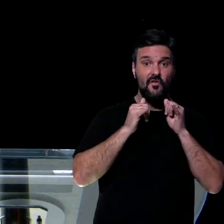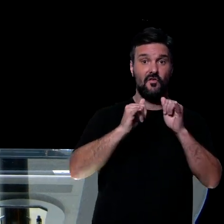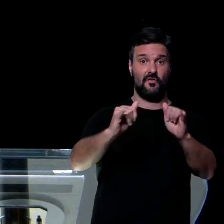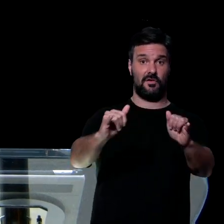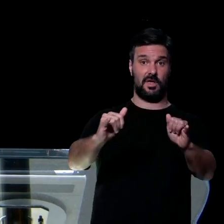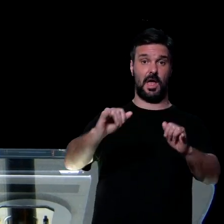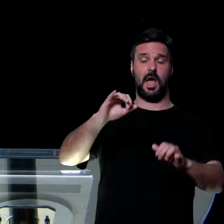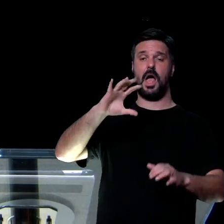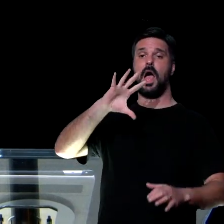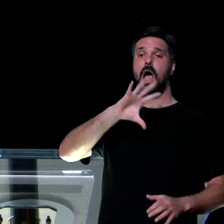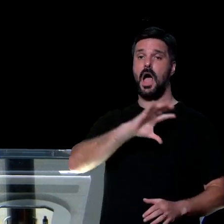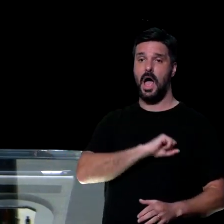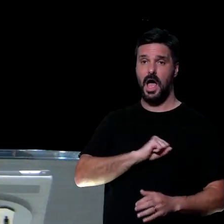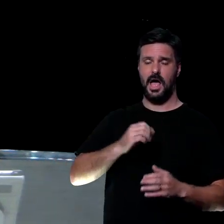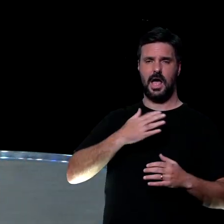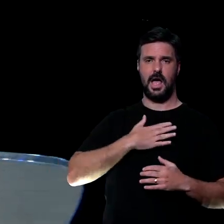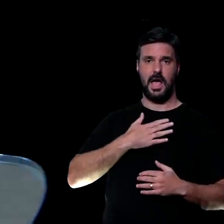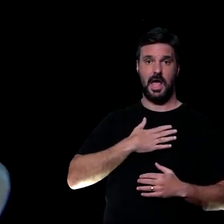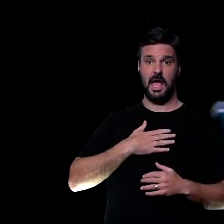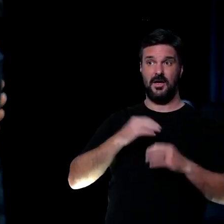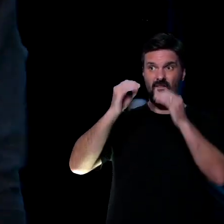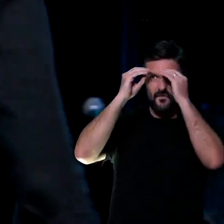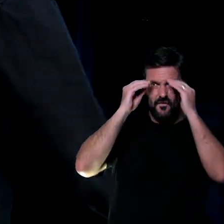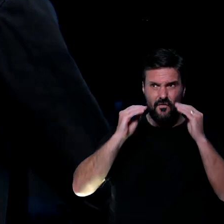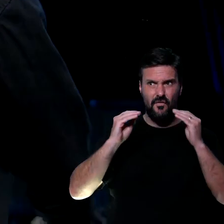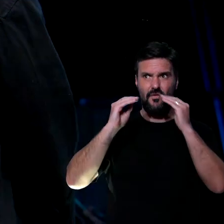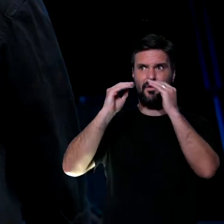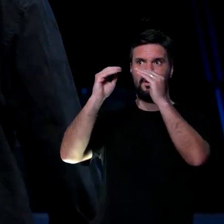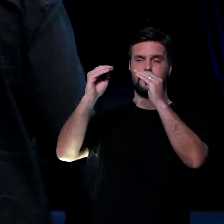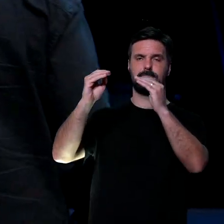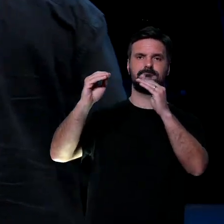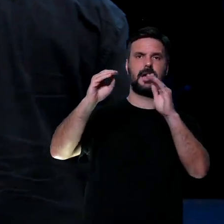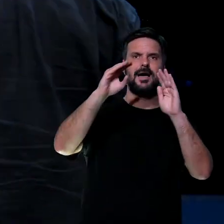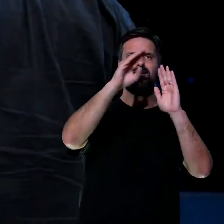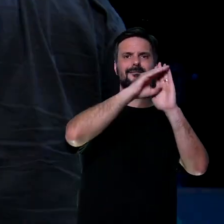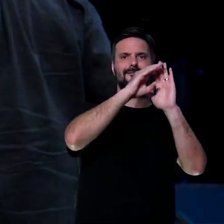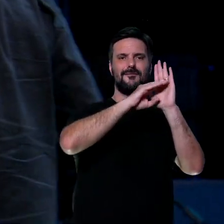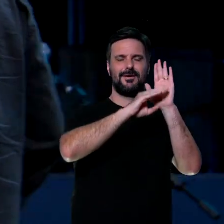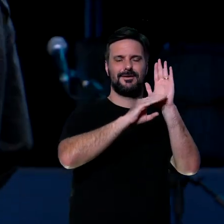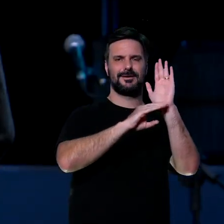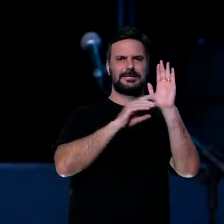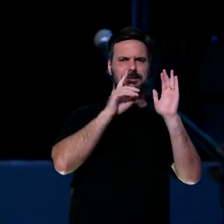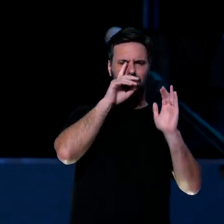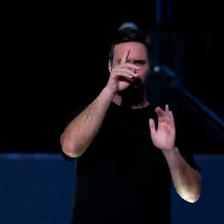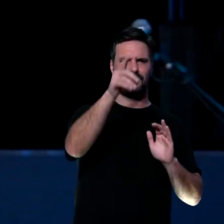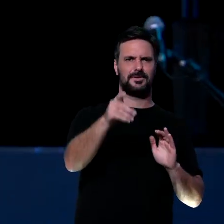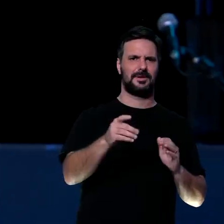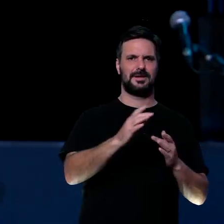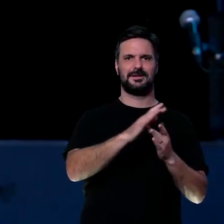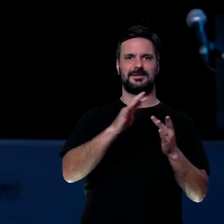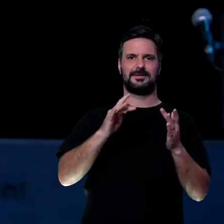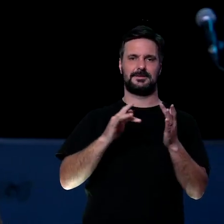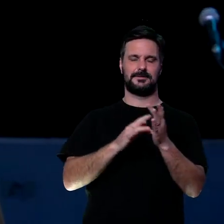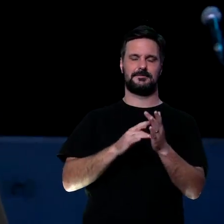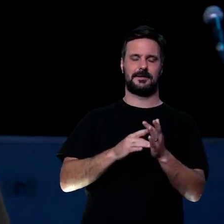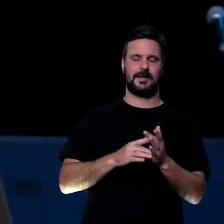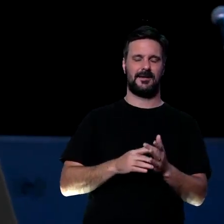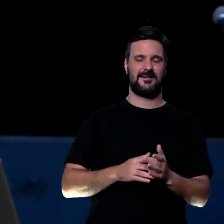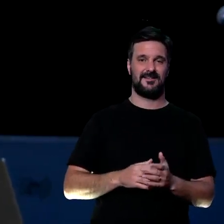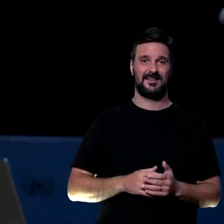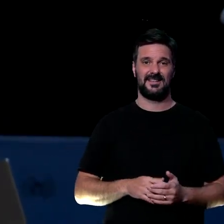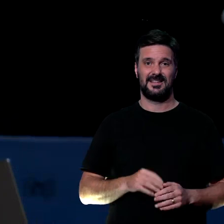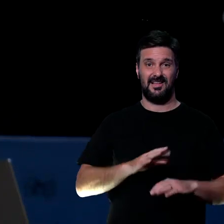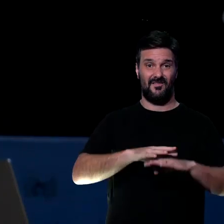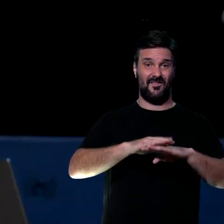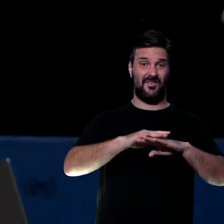obedecem os meus mandamentos, mas as vezes a gente é como aquela pessoa, imagina só, você está doente, aí vai no médico lá, ele fala, cara,